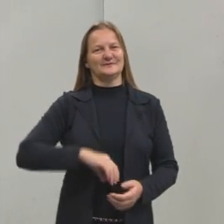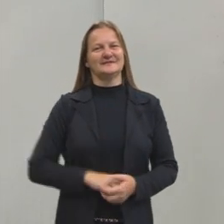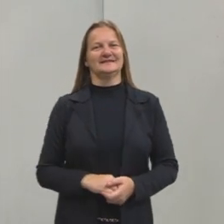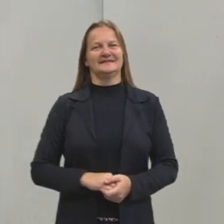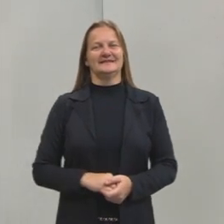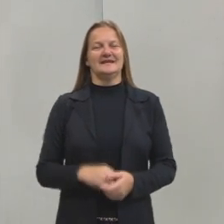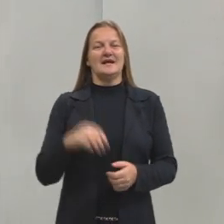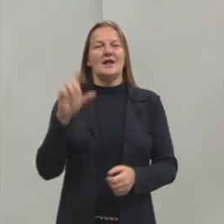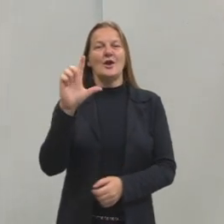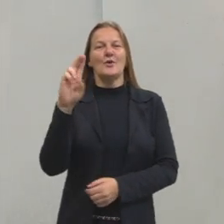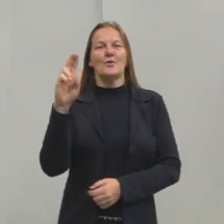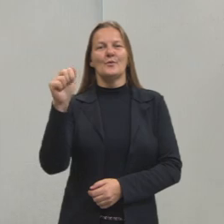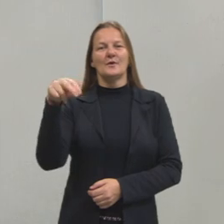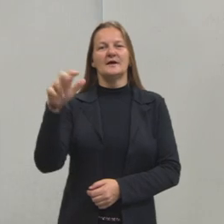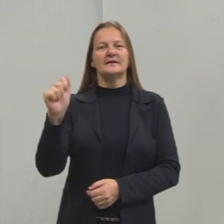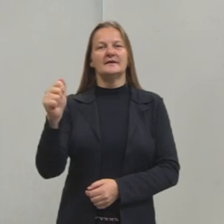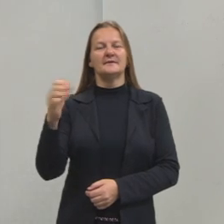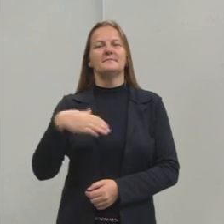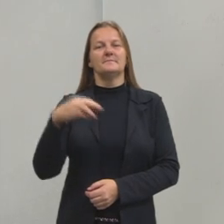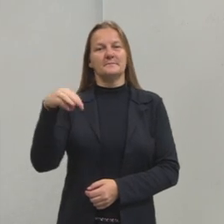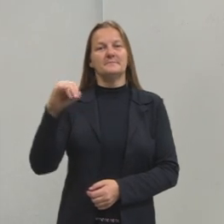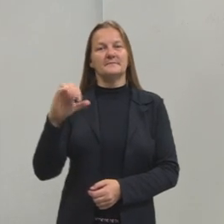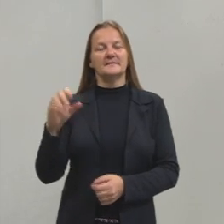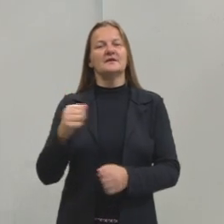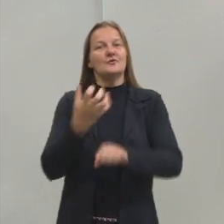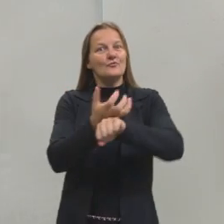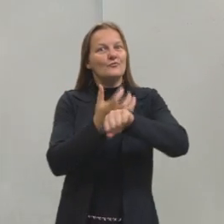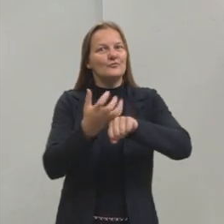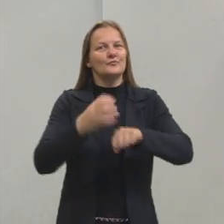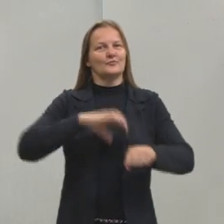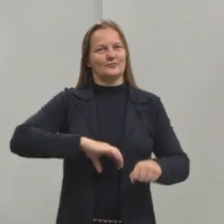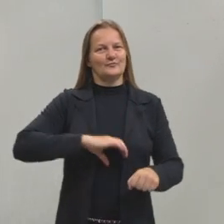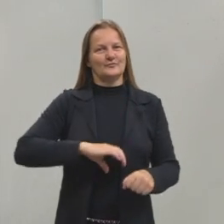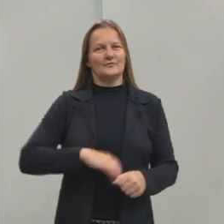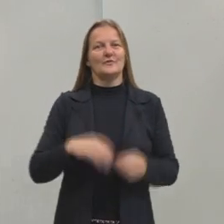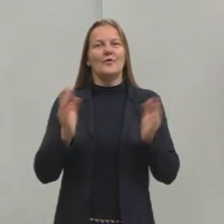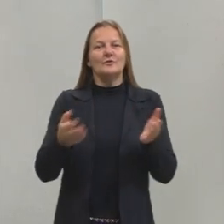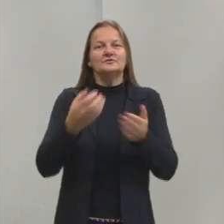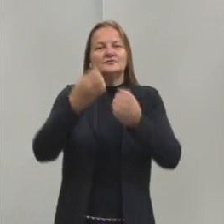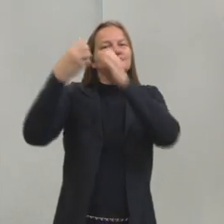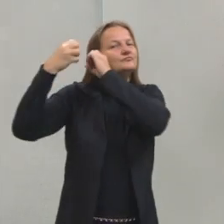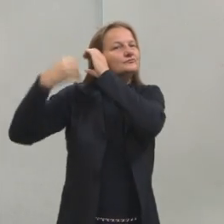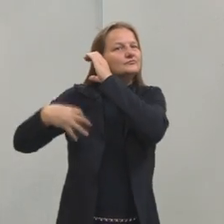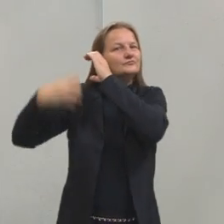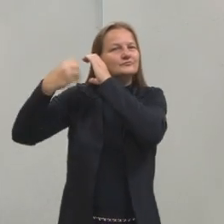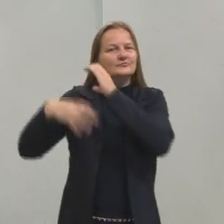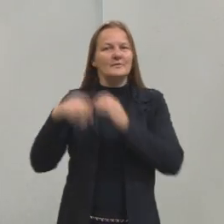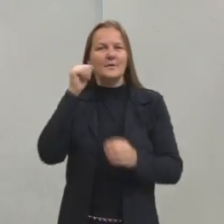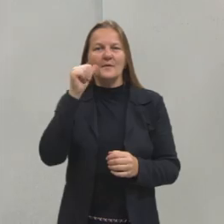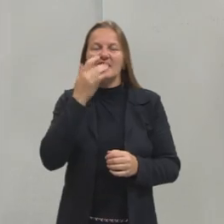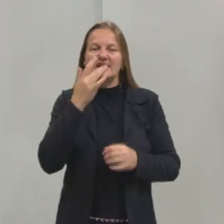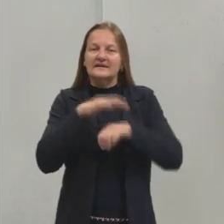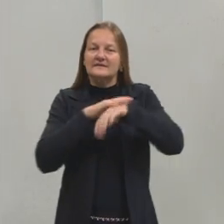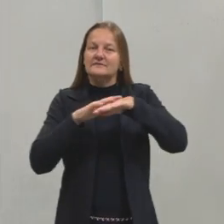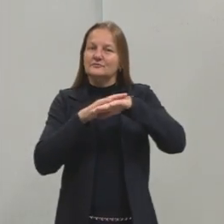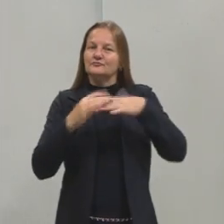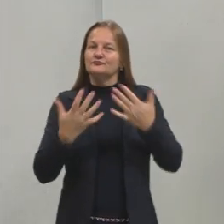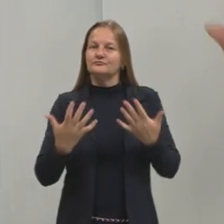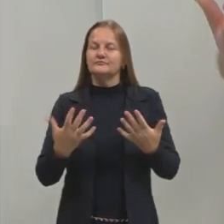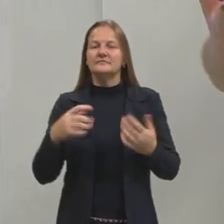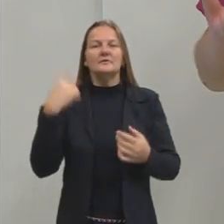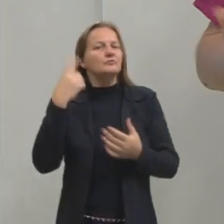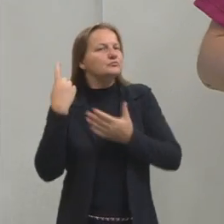Miller, trabalho com vocês esse componente maravilhoso. Vou fazer minha audiodescrição, sou uma mulher branca, tenho cabelos